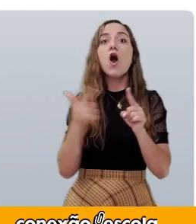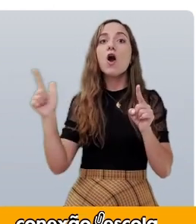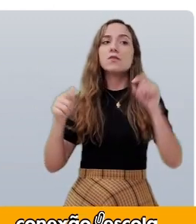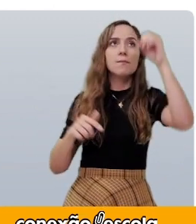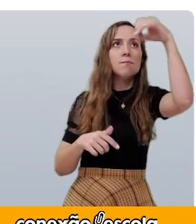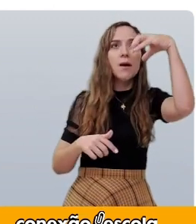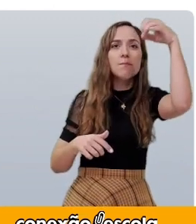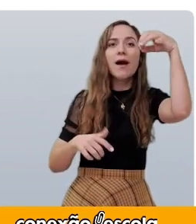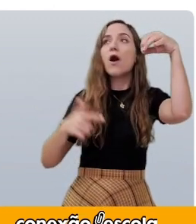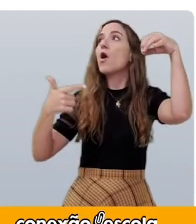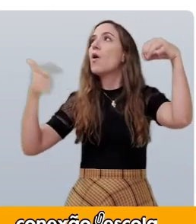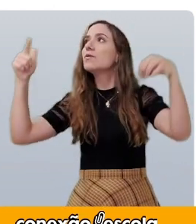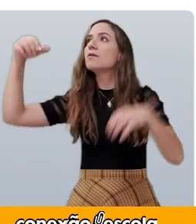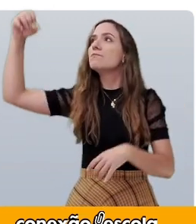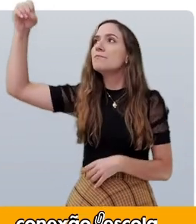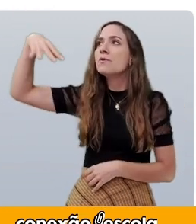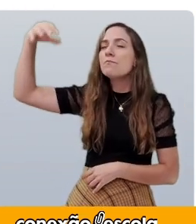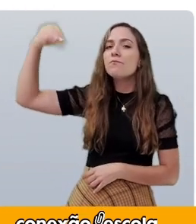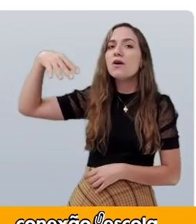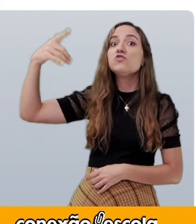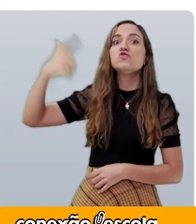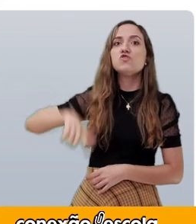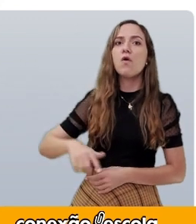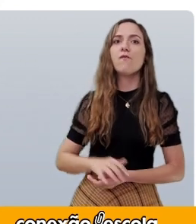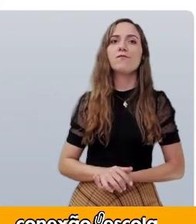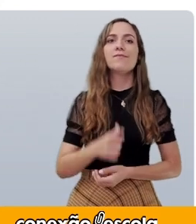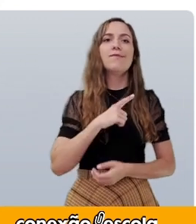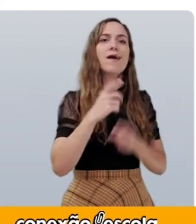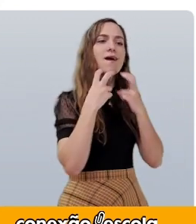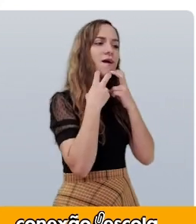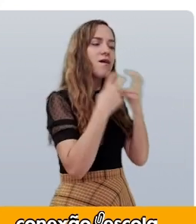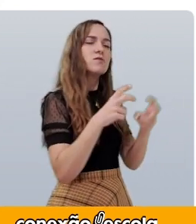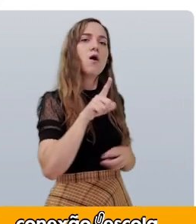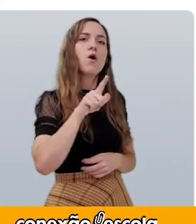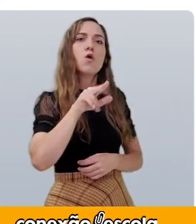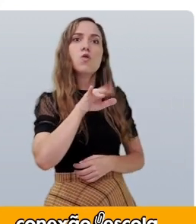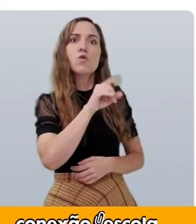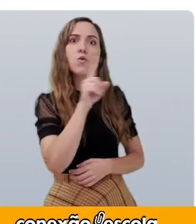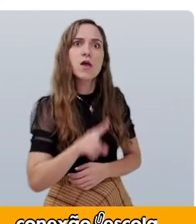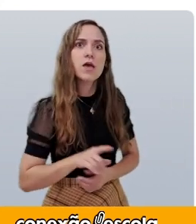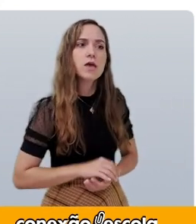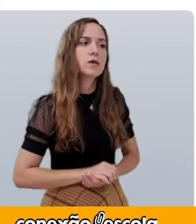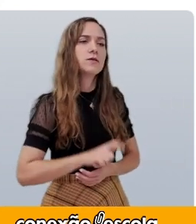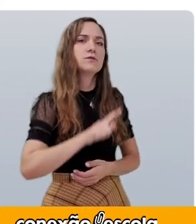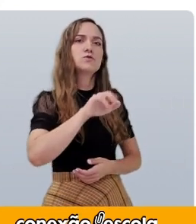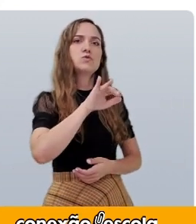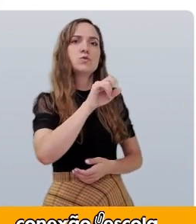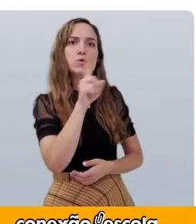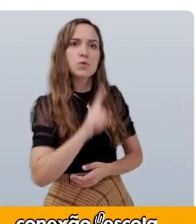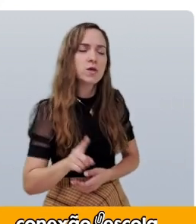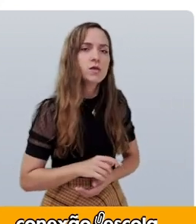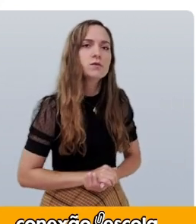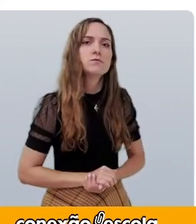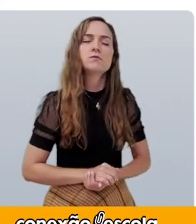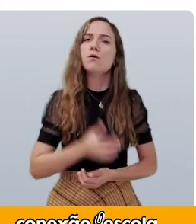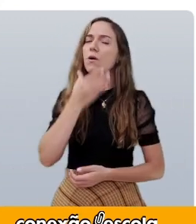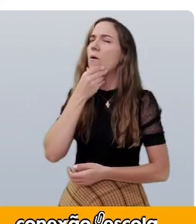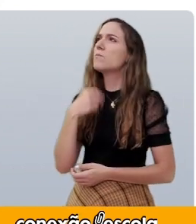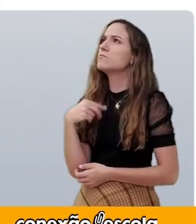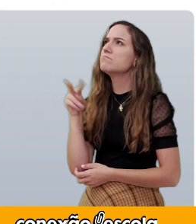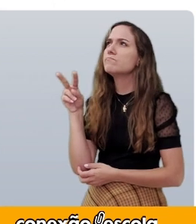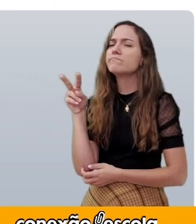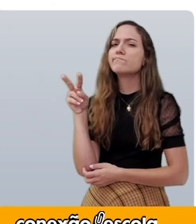acendeu. De novo. Luiz. Luiz. E o